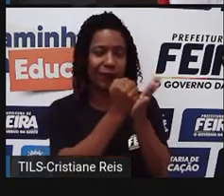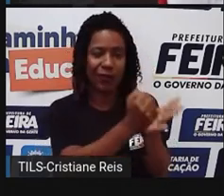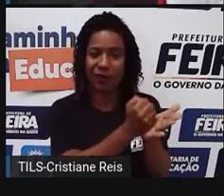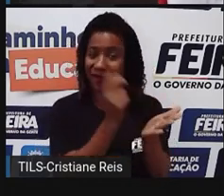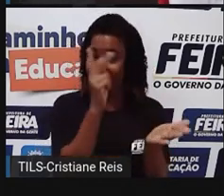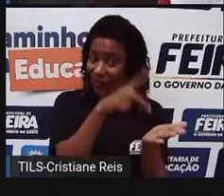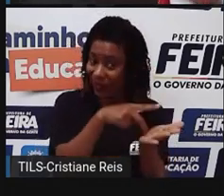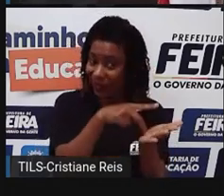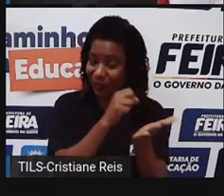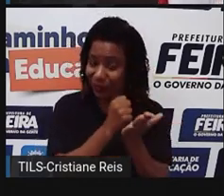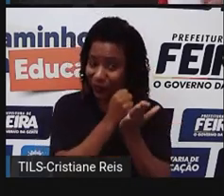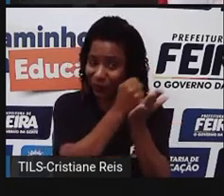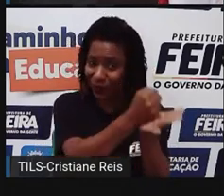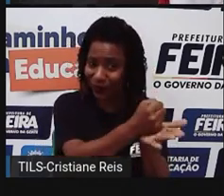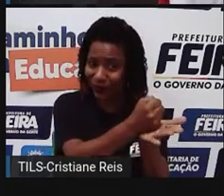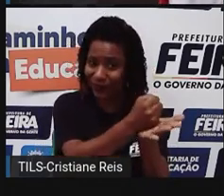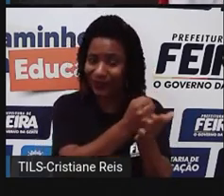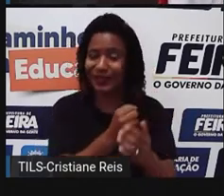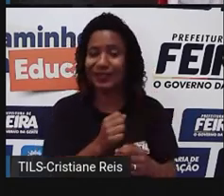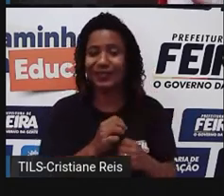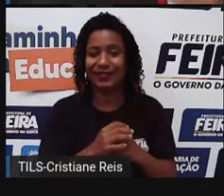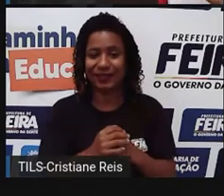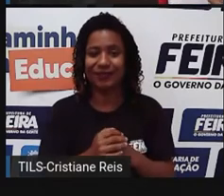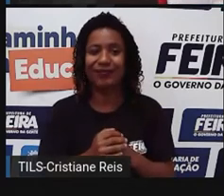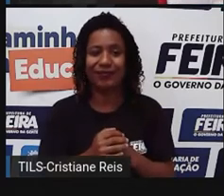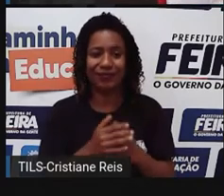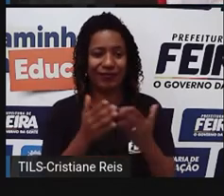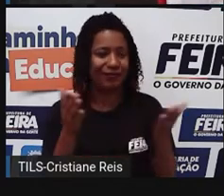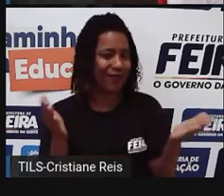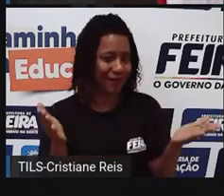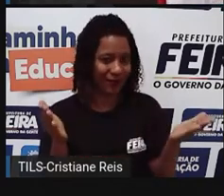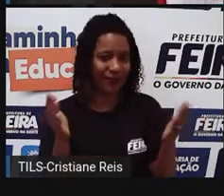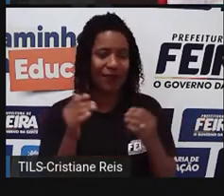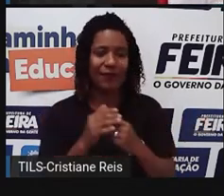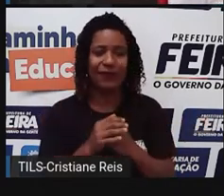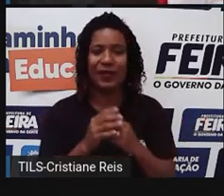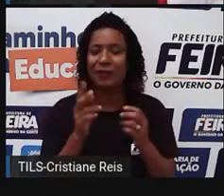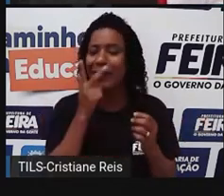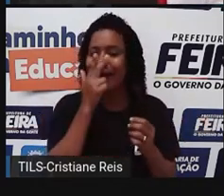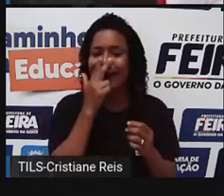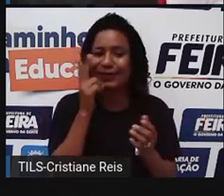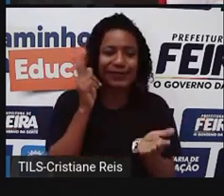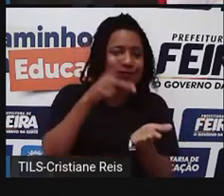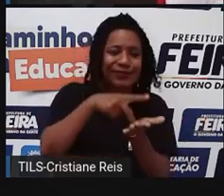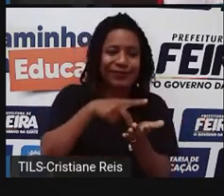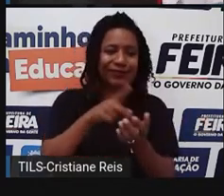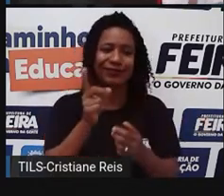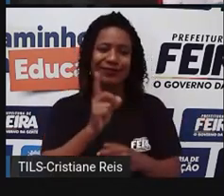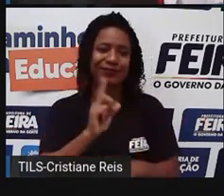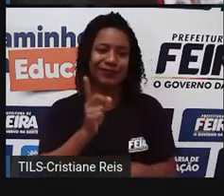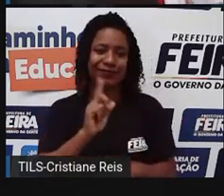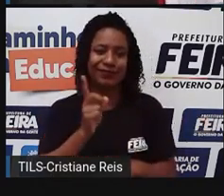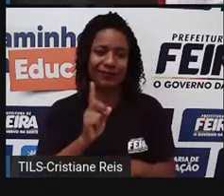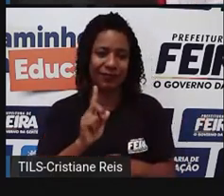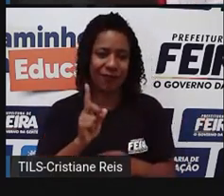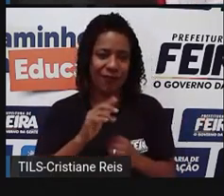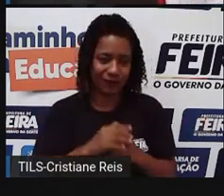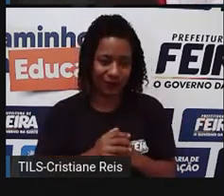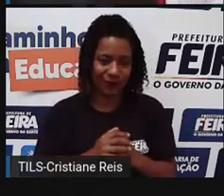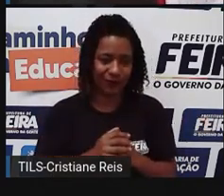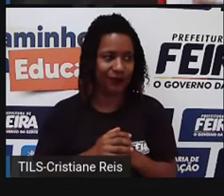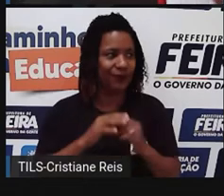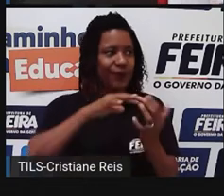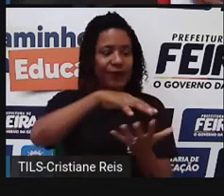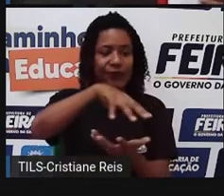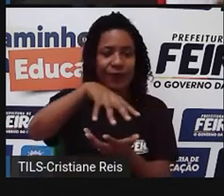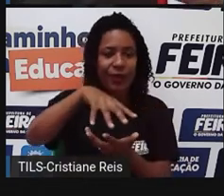que o inglês, vejam, bora assim, quando a vai para inglês ver, não tem a expressão aqui que a gente diz isso. Então, o Banco Mundial, que já está ali,